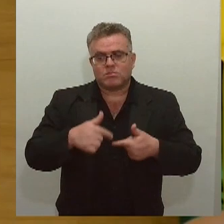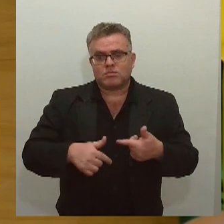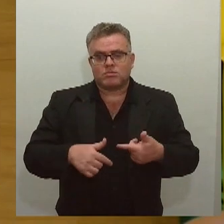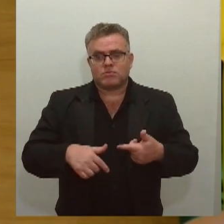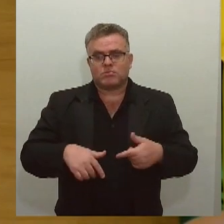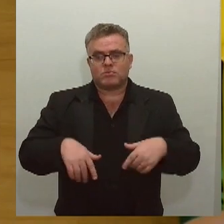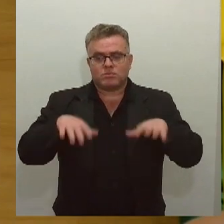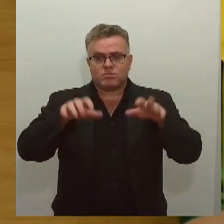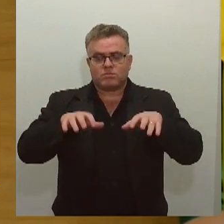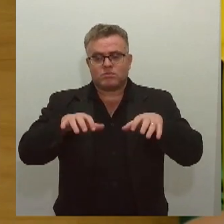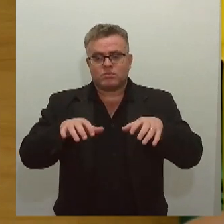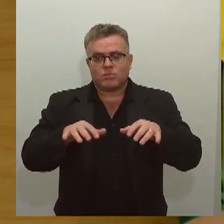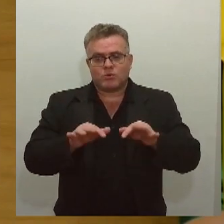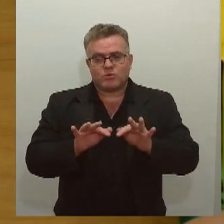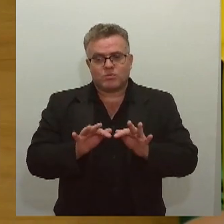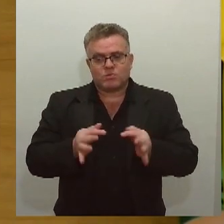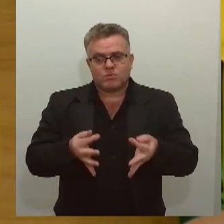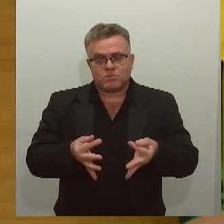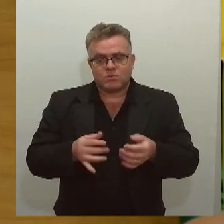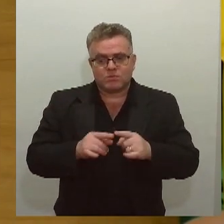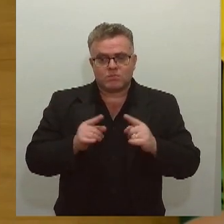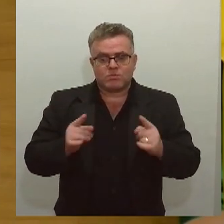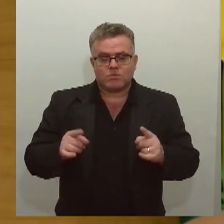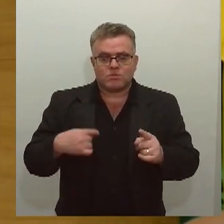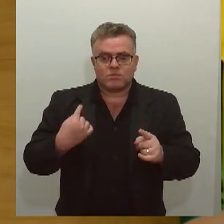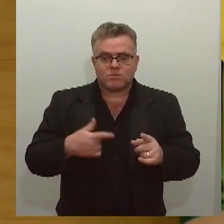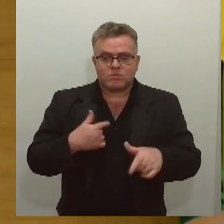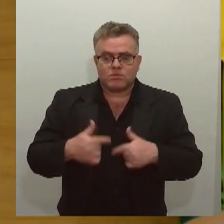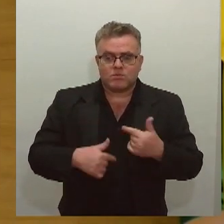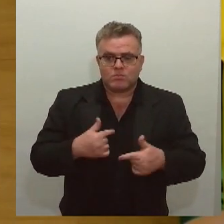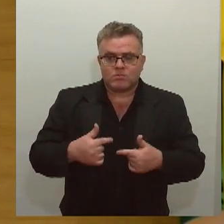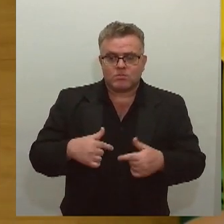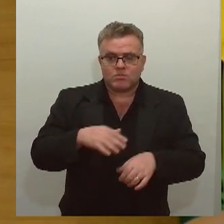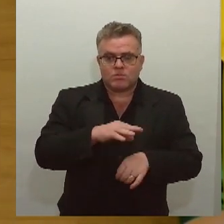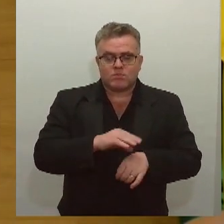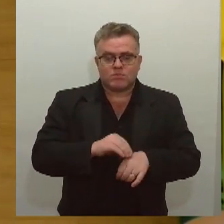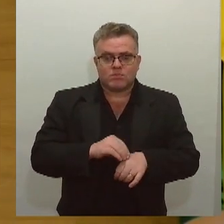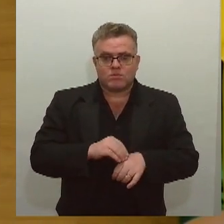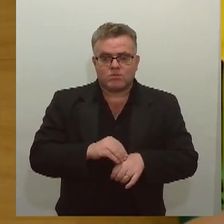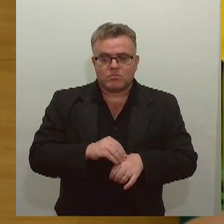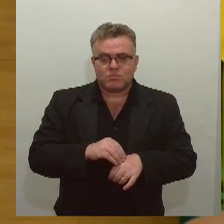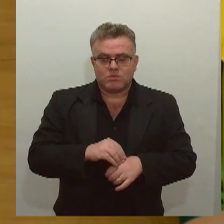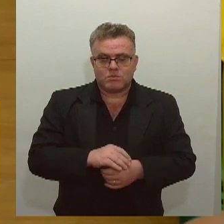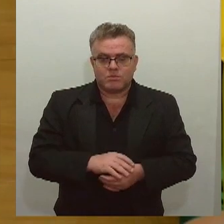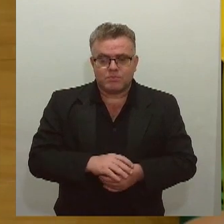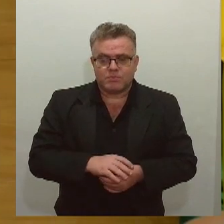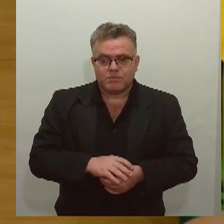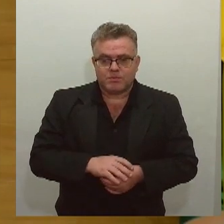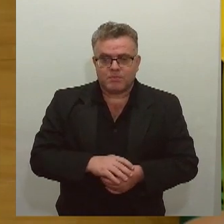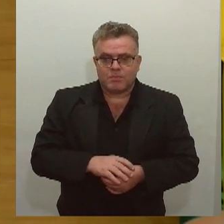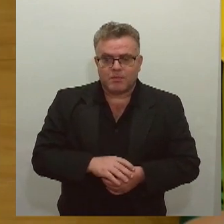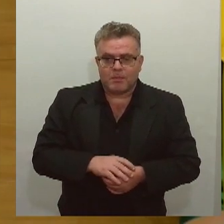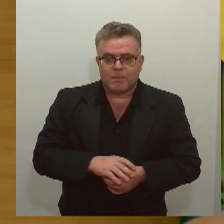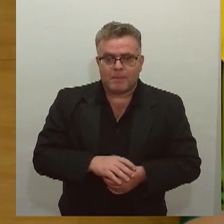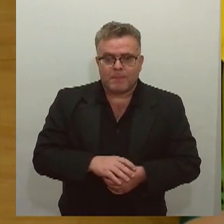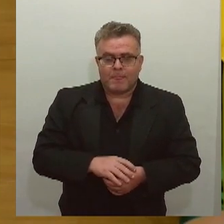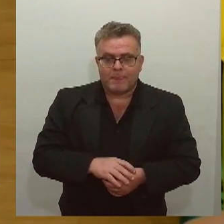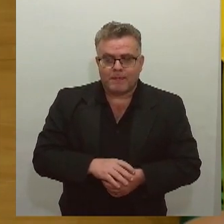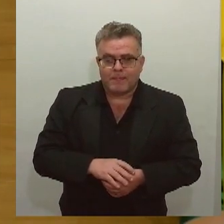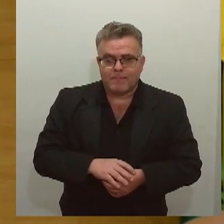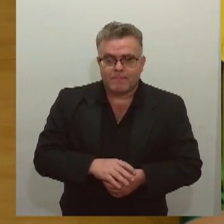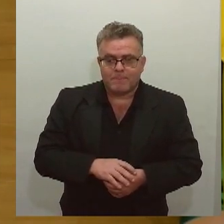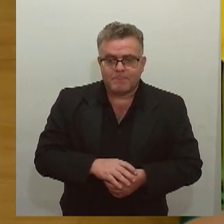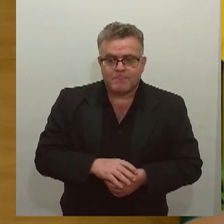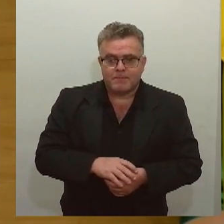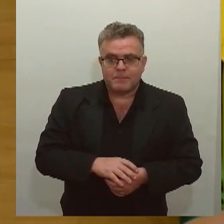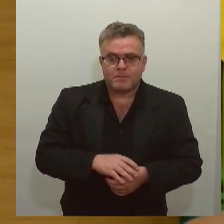levaram os nossos projetos daqui para o Rio Grande do Sul. Para vocês terem noção, tem 15 dias mais ou menos, que o governador do Rio Grande do Sul, o